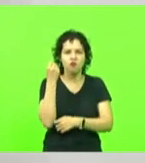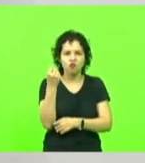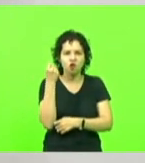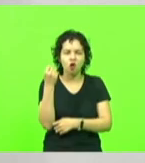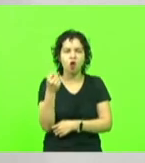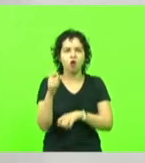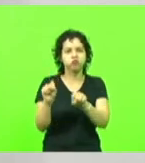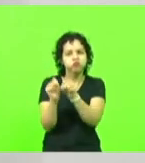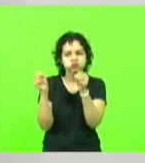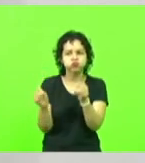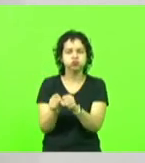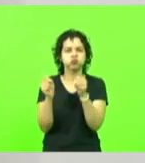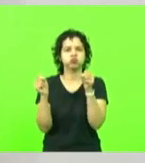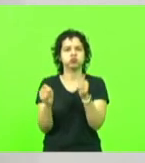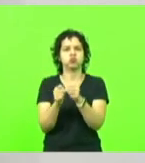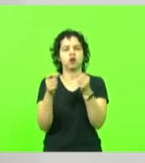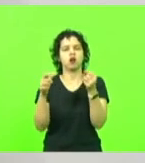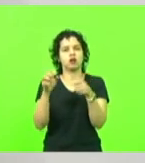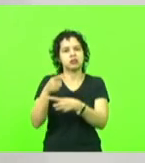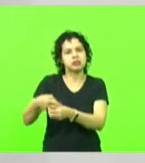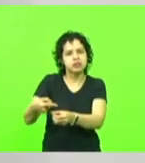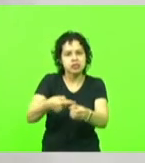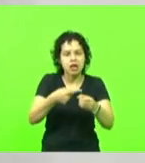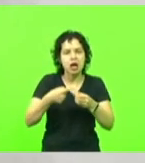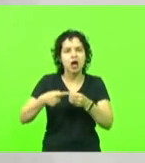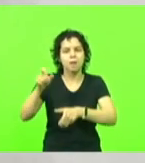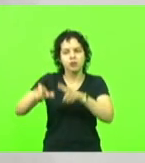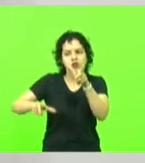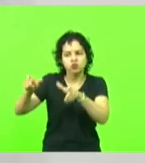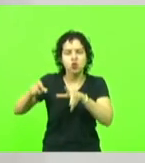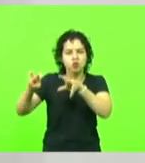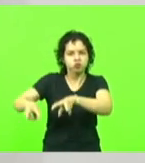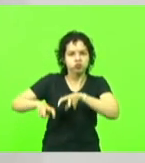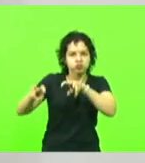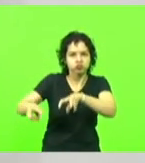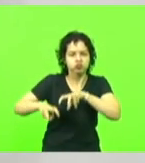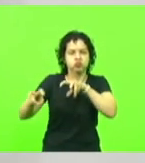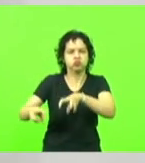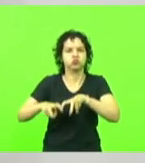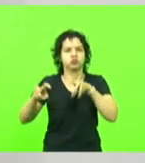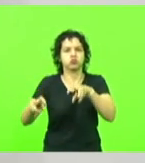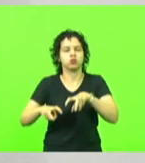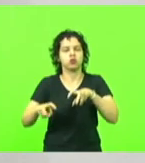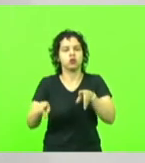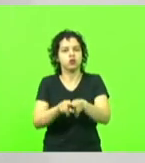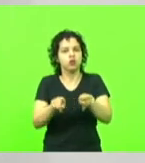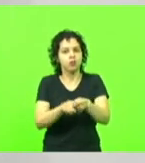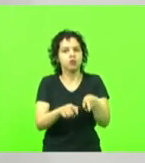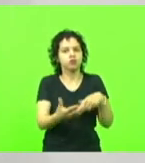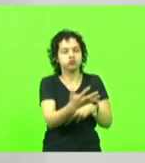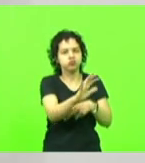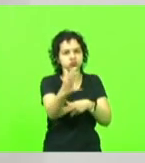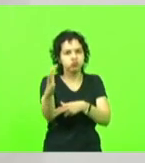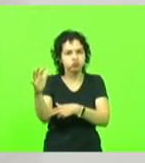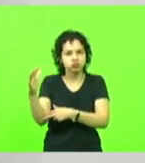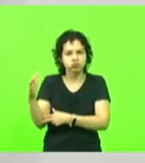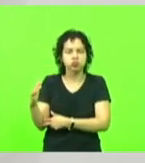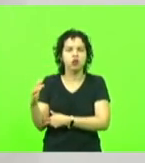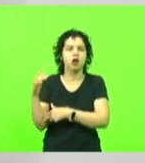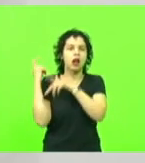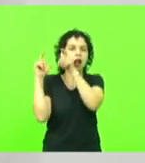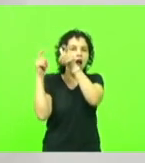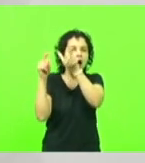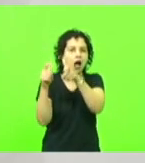às pessoas, à agricultura e ao meio ambiente. E com o tipo de planeta, o legado que nós vamos deixar para os nossos